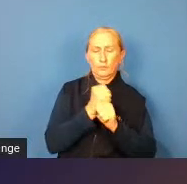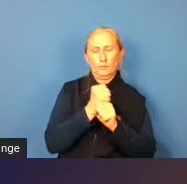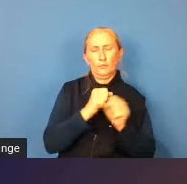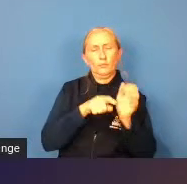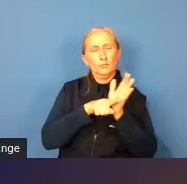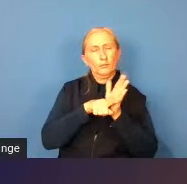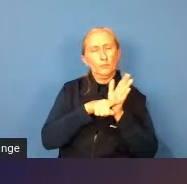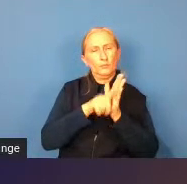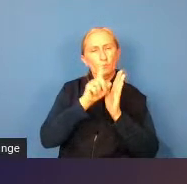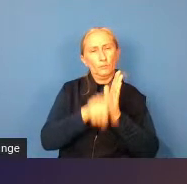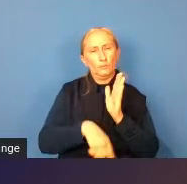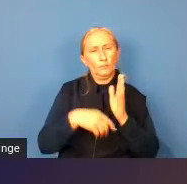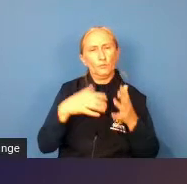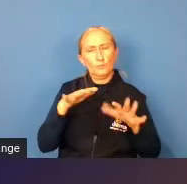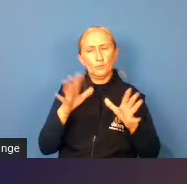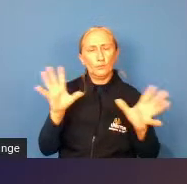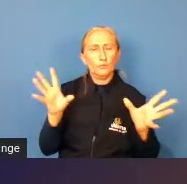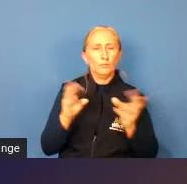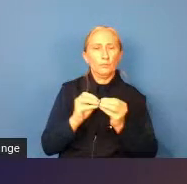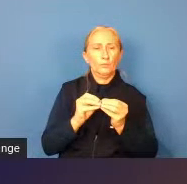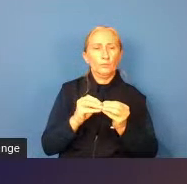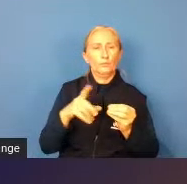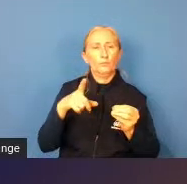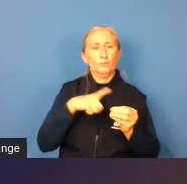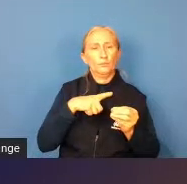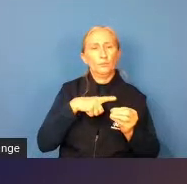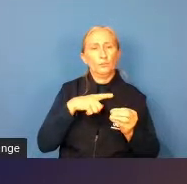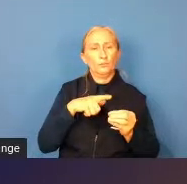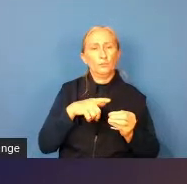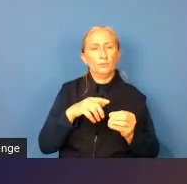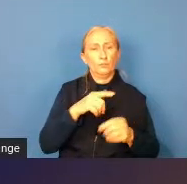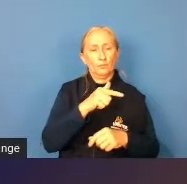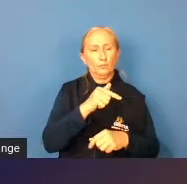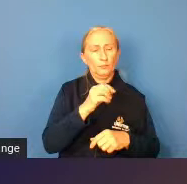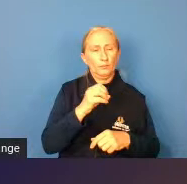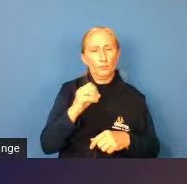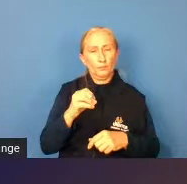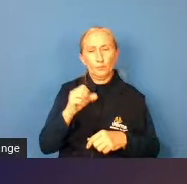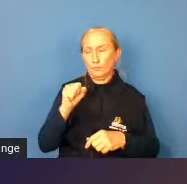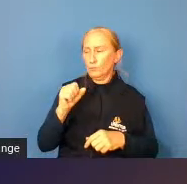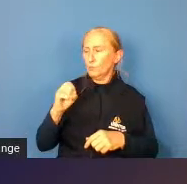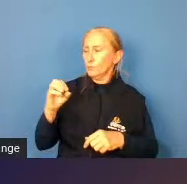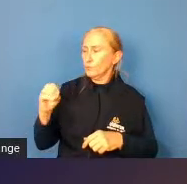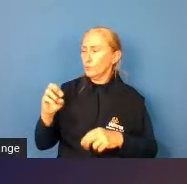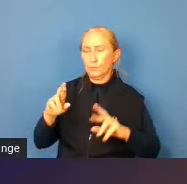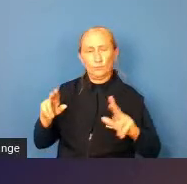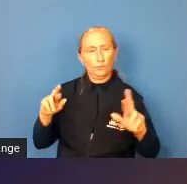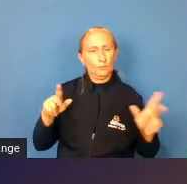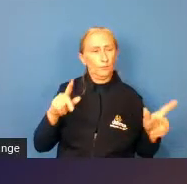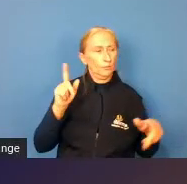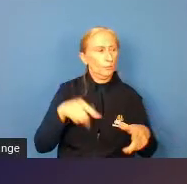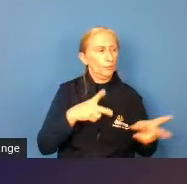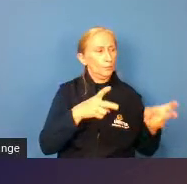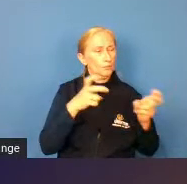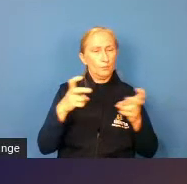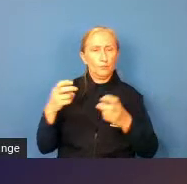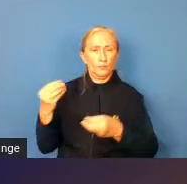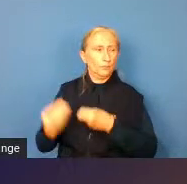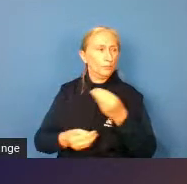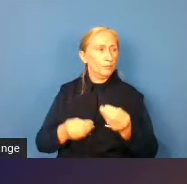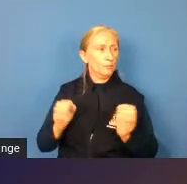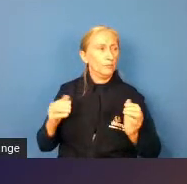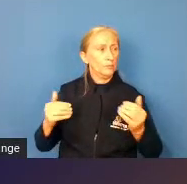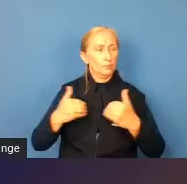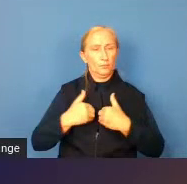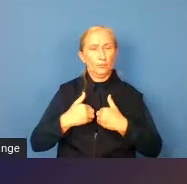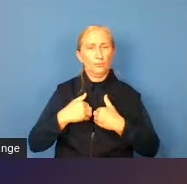chegaram a uma mera conclusão de que teríamos entre 700 e 800 genes diferentes para conseguir identificar que era o autismo